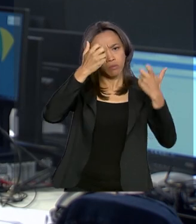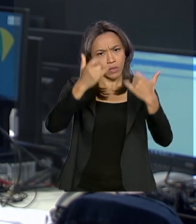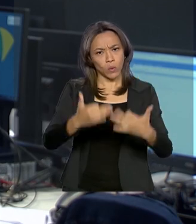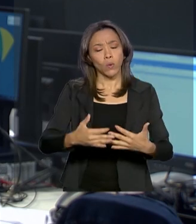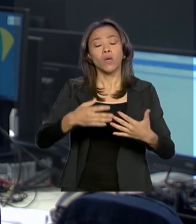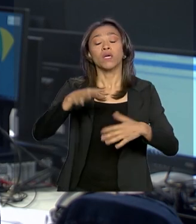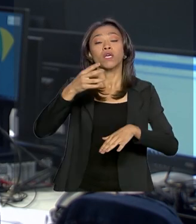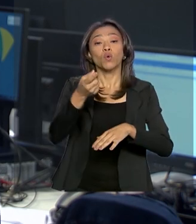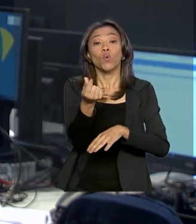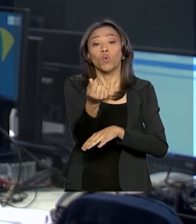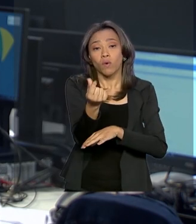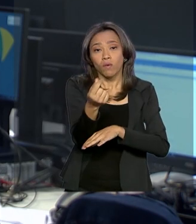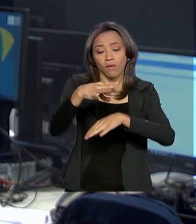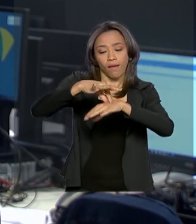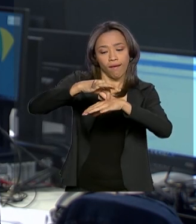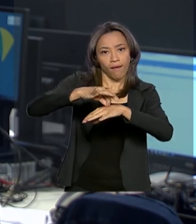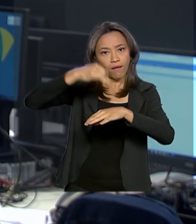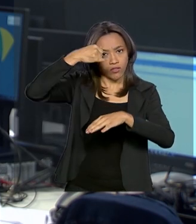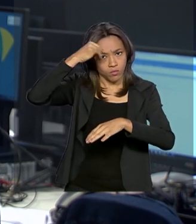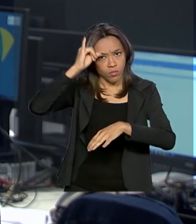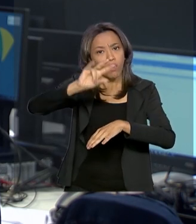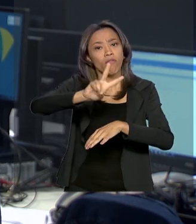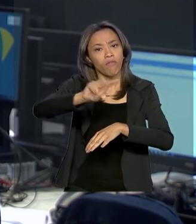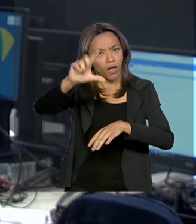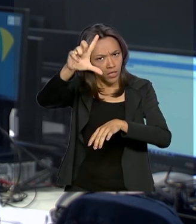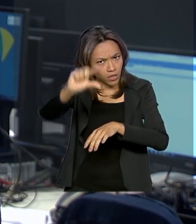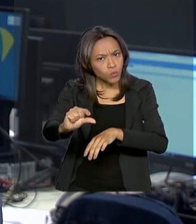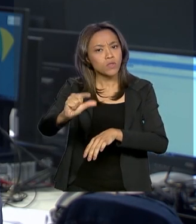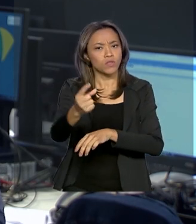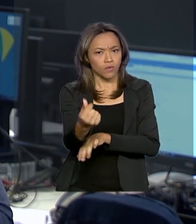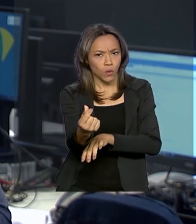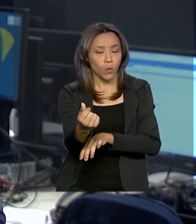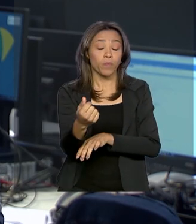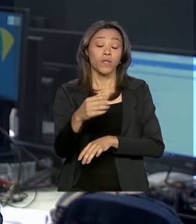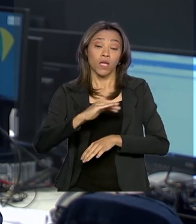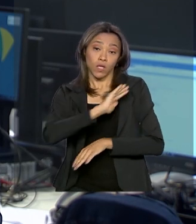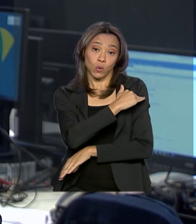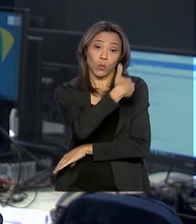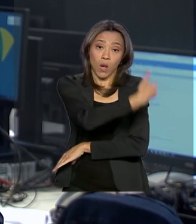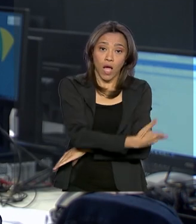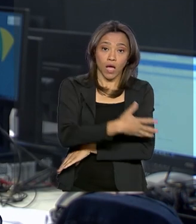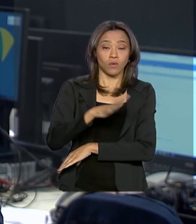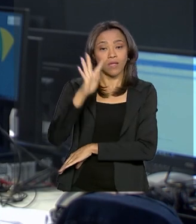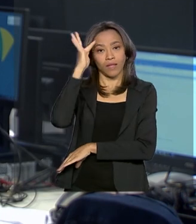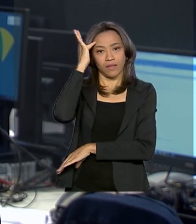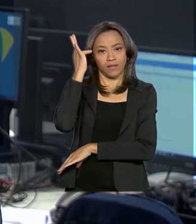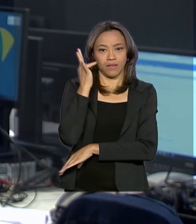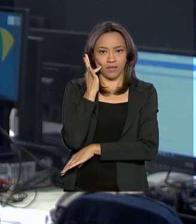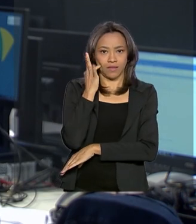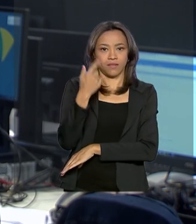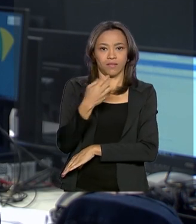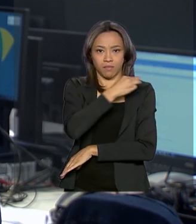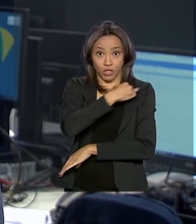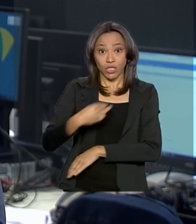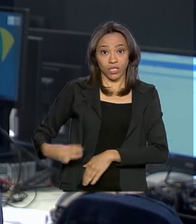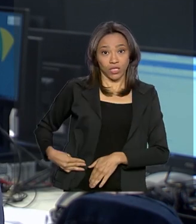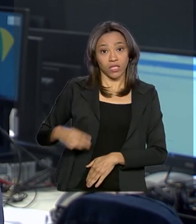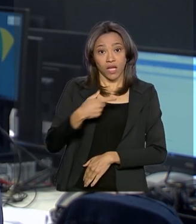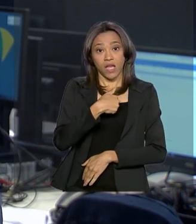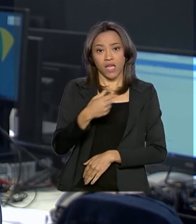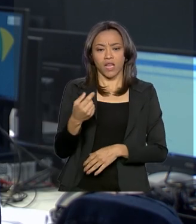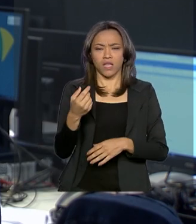vai cair. Ao lado da ministra da Agricultura, Tereza Cristina, ele fez uma transmissão ao vivo pela internet.